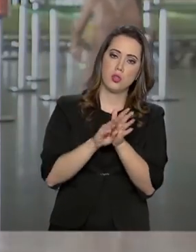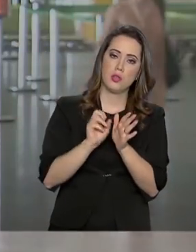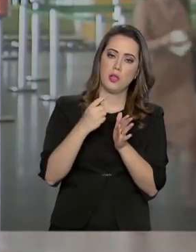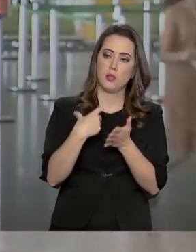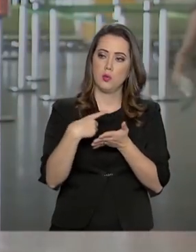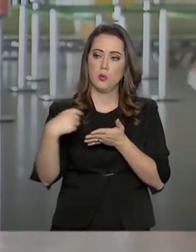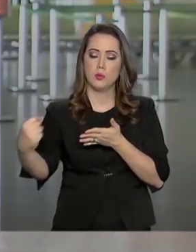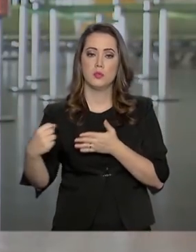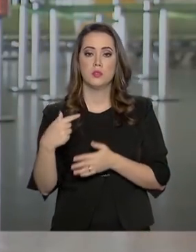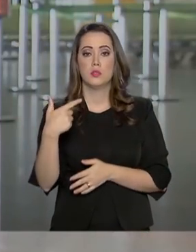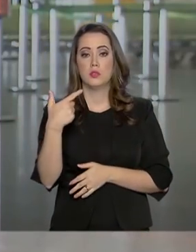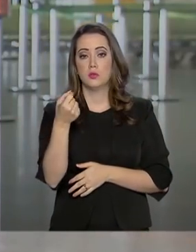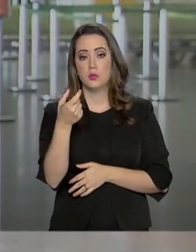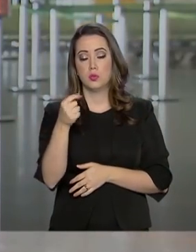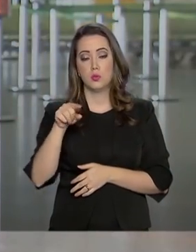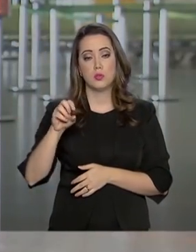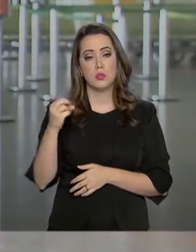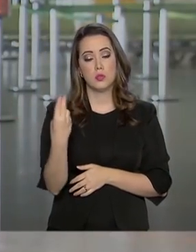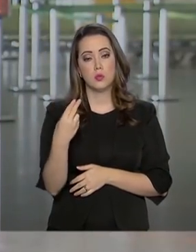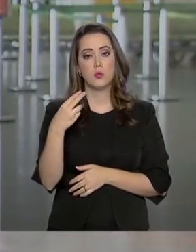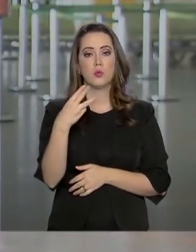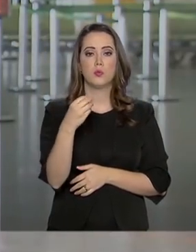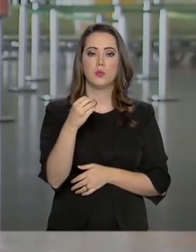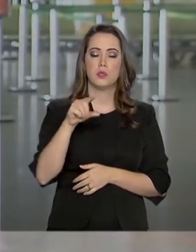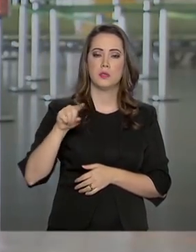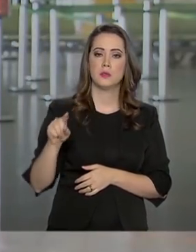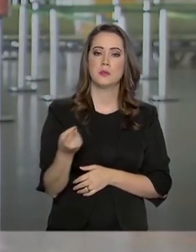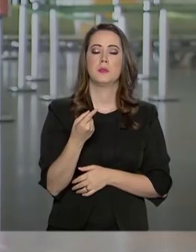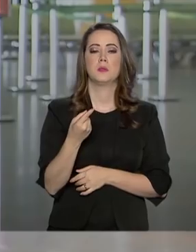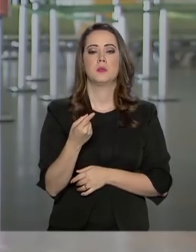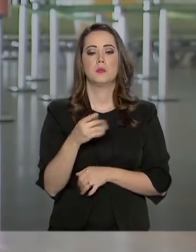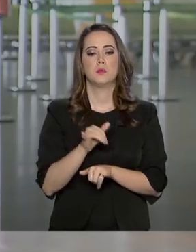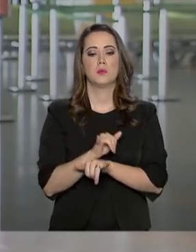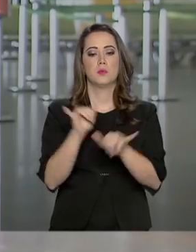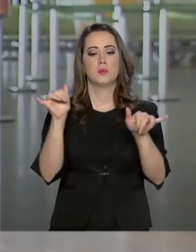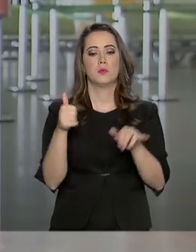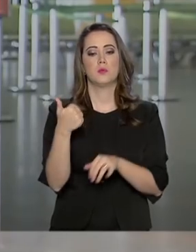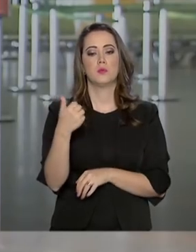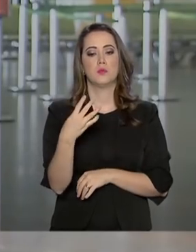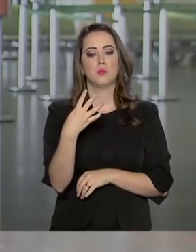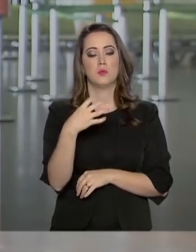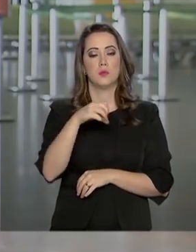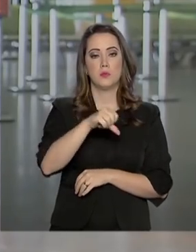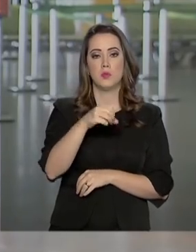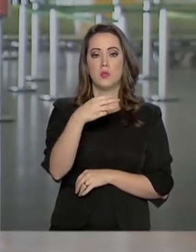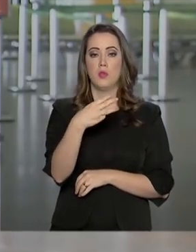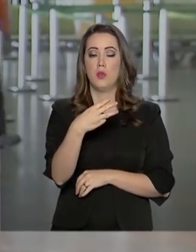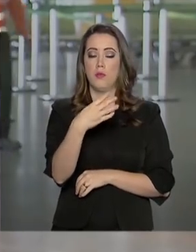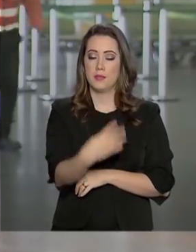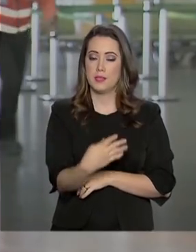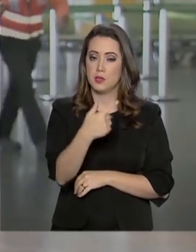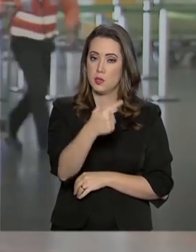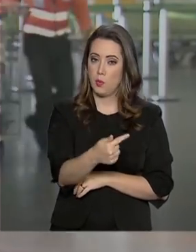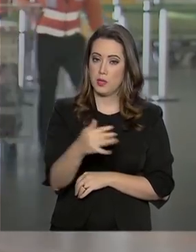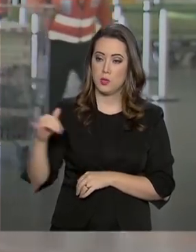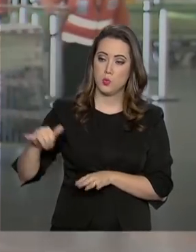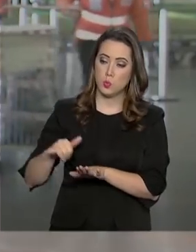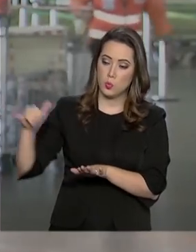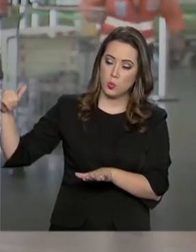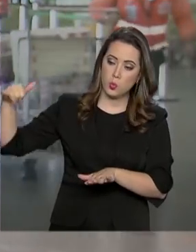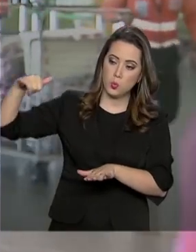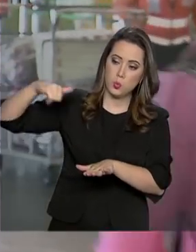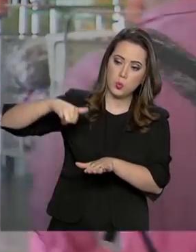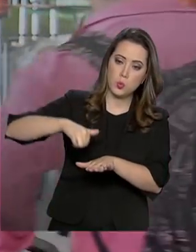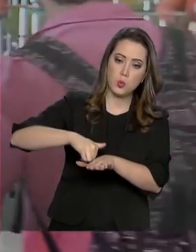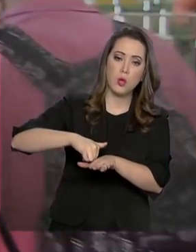200 a 300 mil passageiros em 1947 decolagens e pousos. A